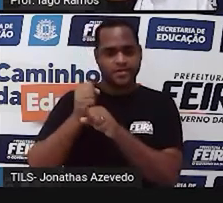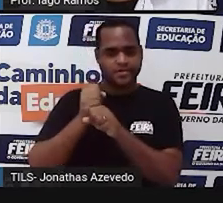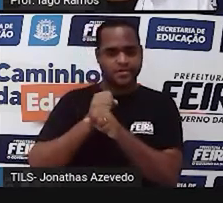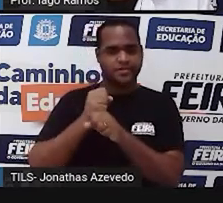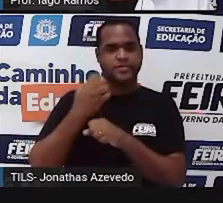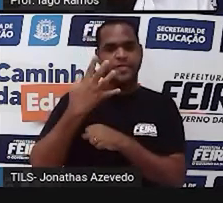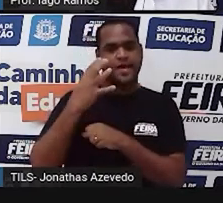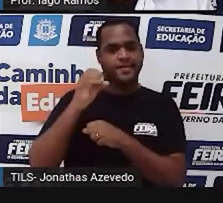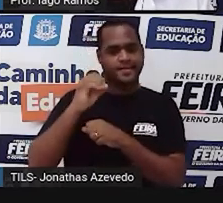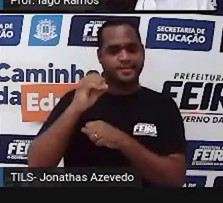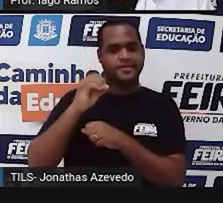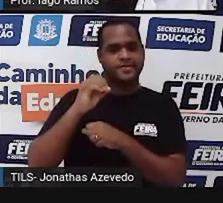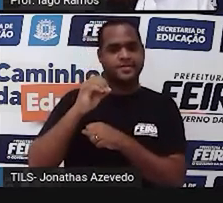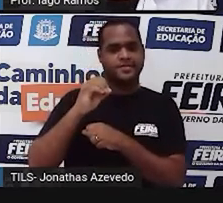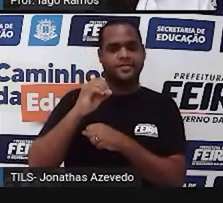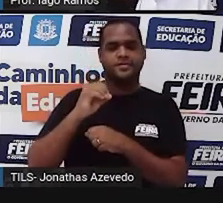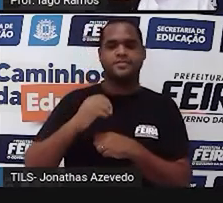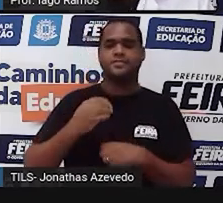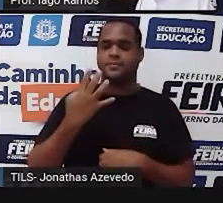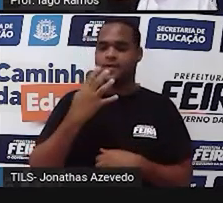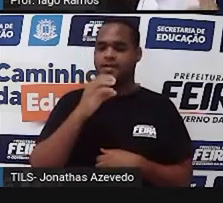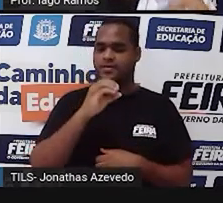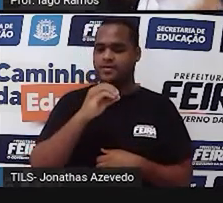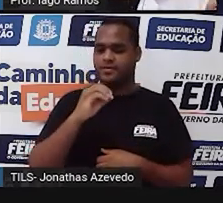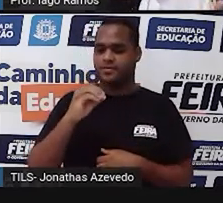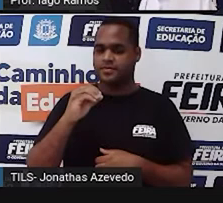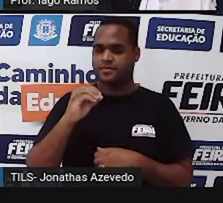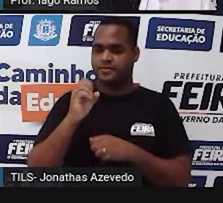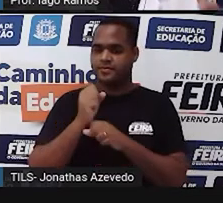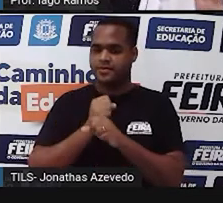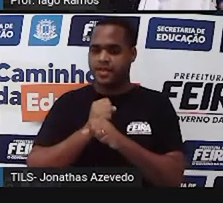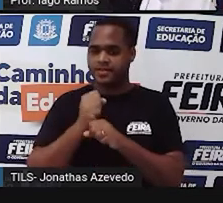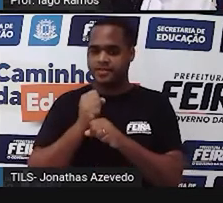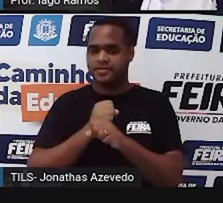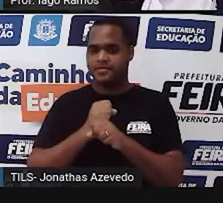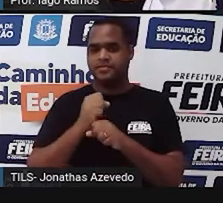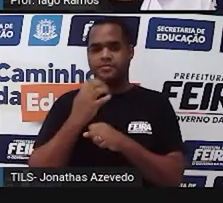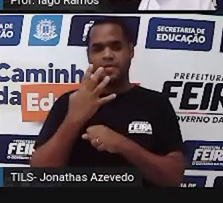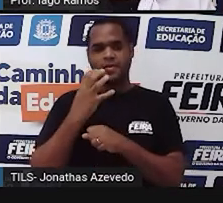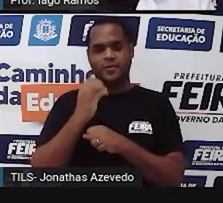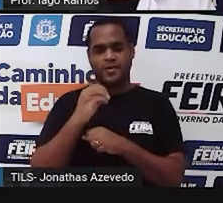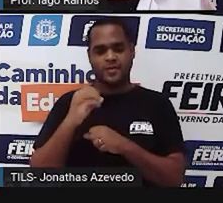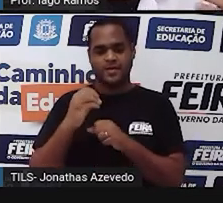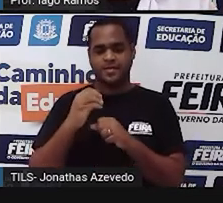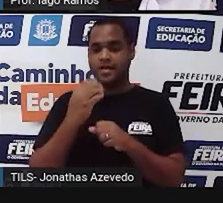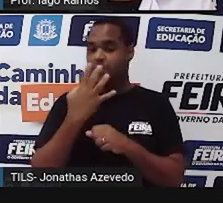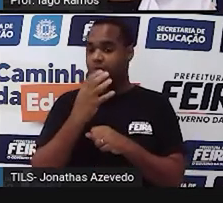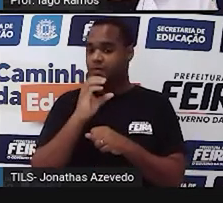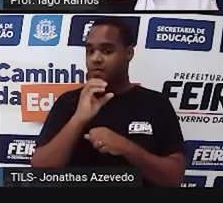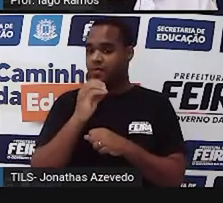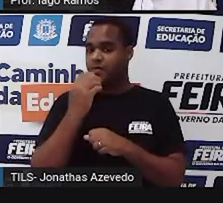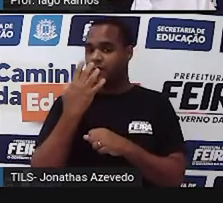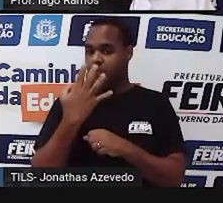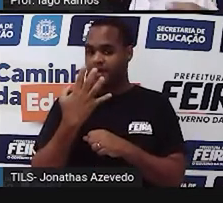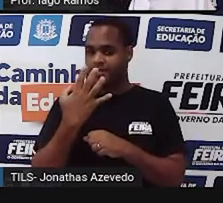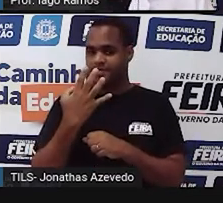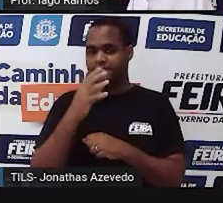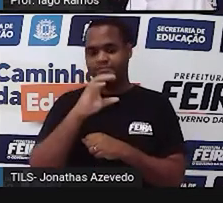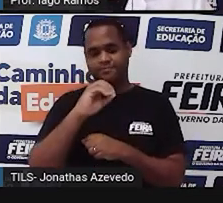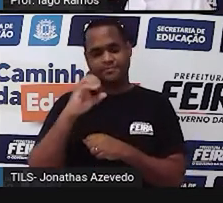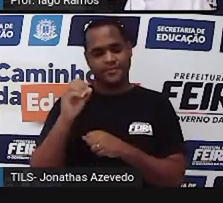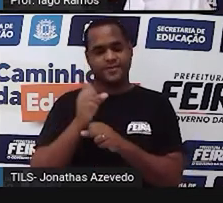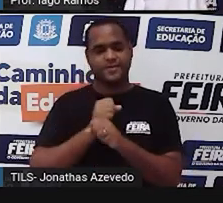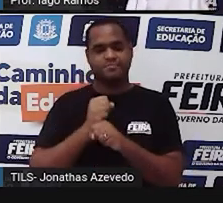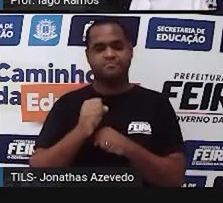atrás, a gente tá falando do seguinte, se um século tem 100 anos, quatro séculos tem 400